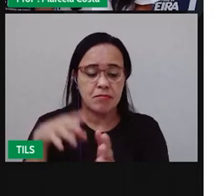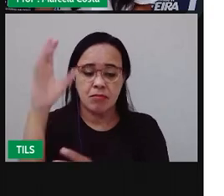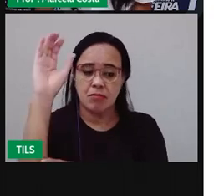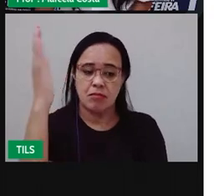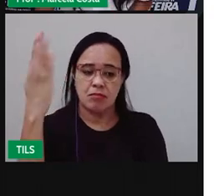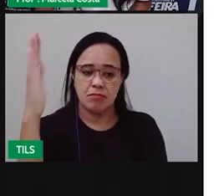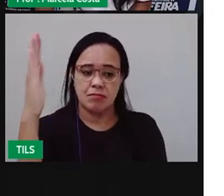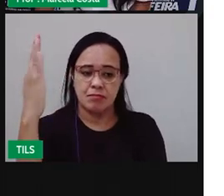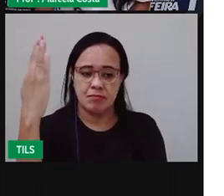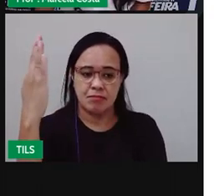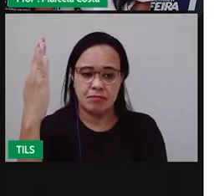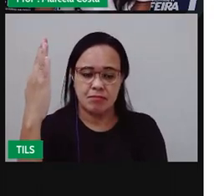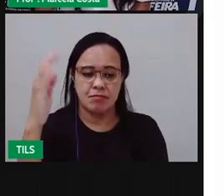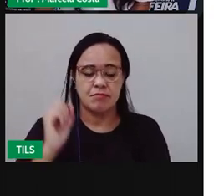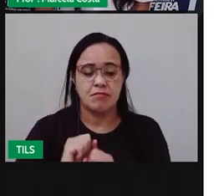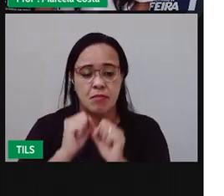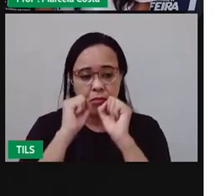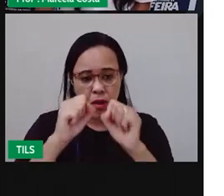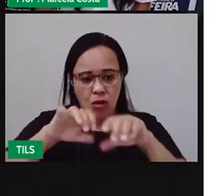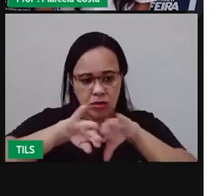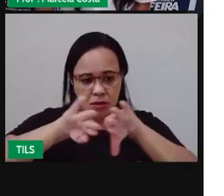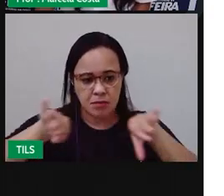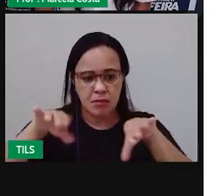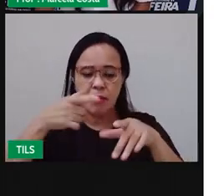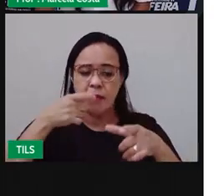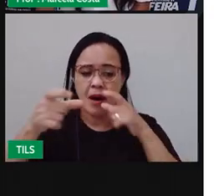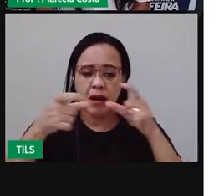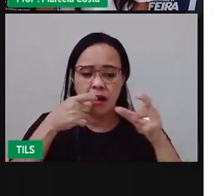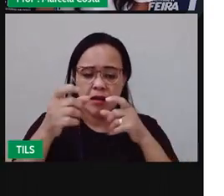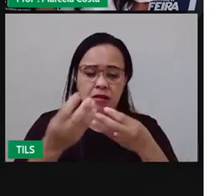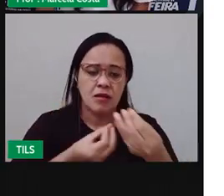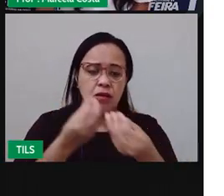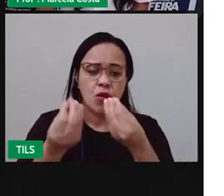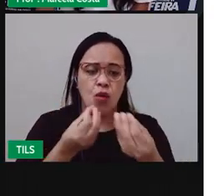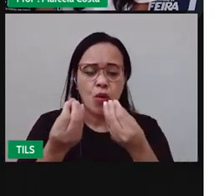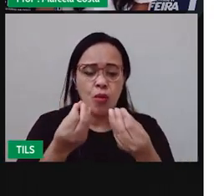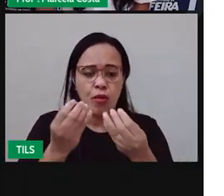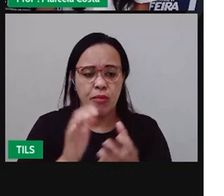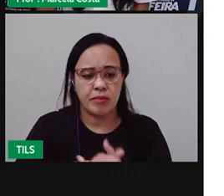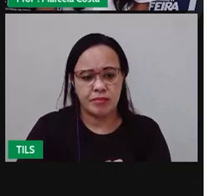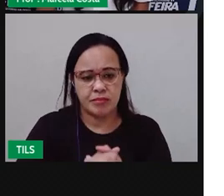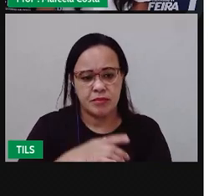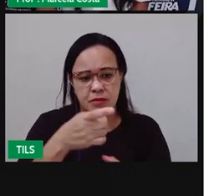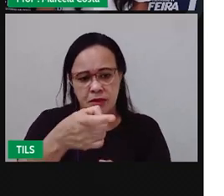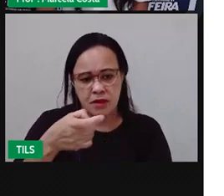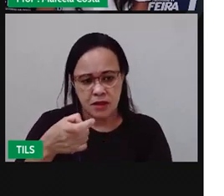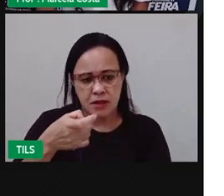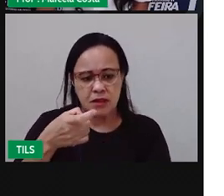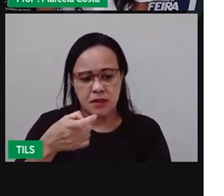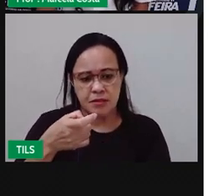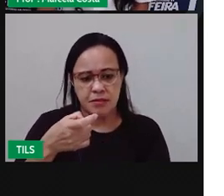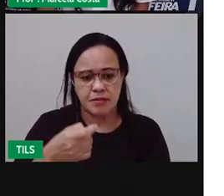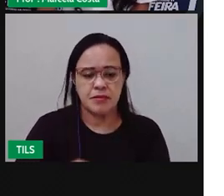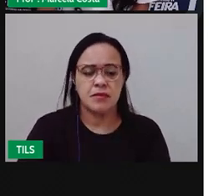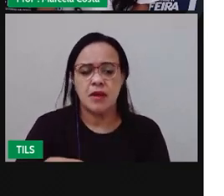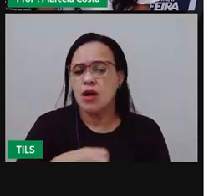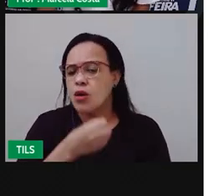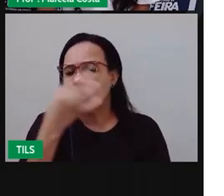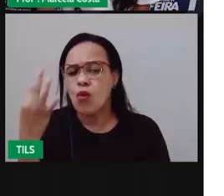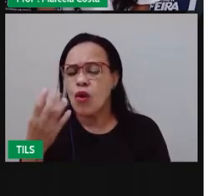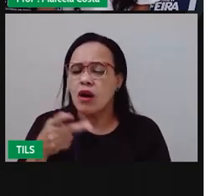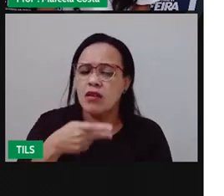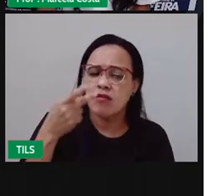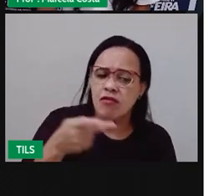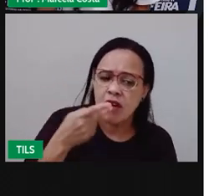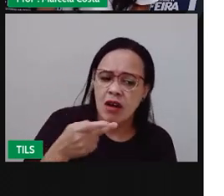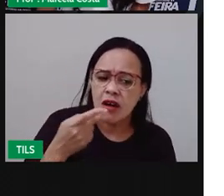Olha como a gente separa essa palavra em sílabas. Vamos ver quantas vezes a gente abriu a boca